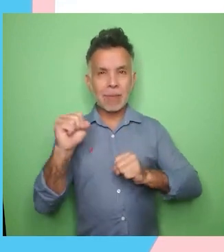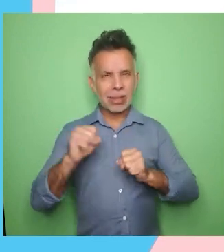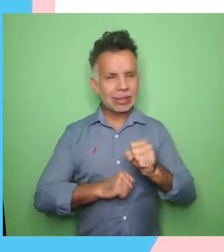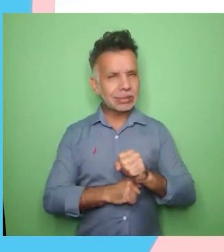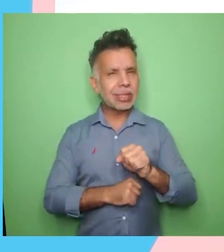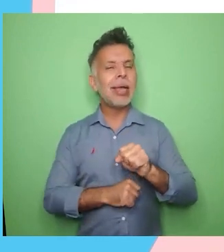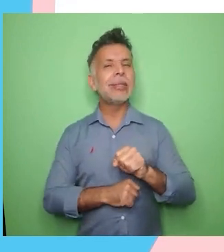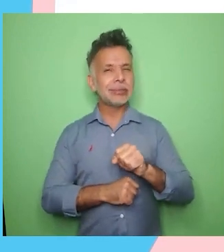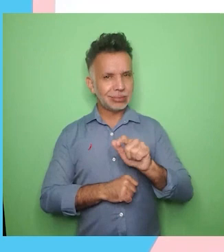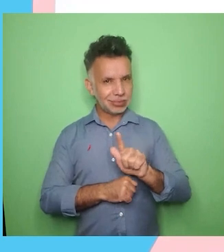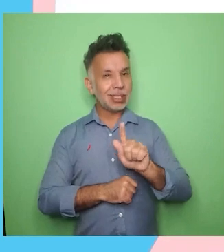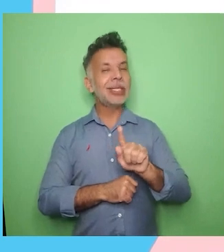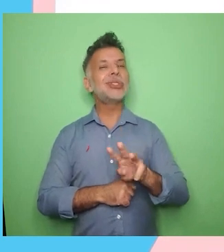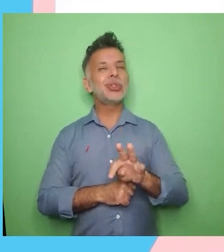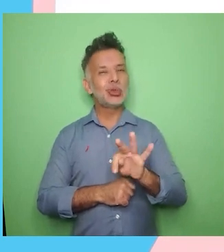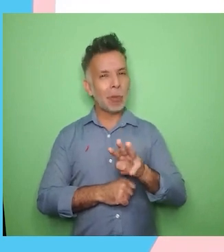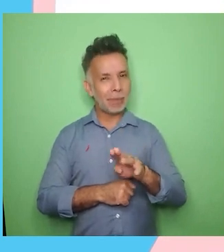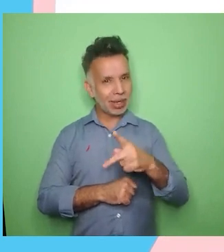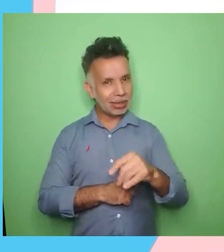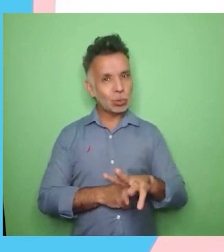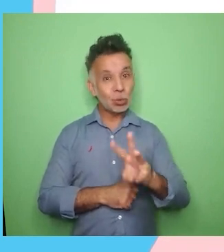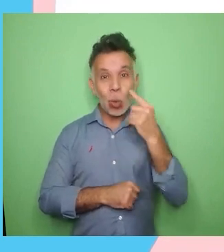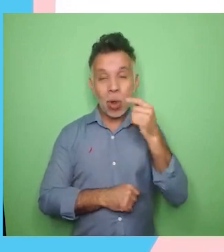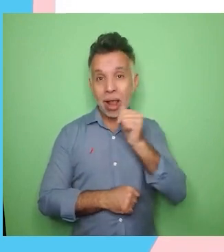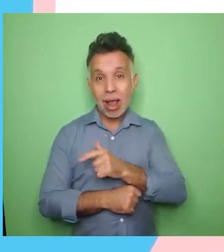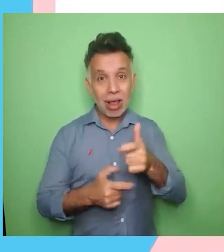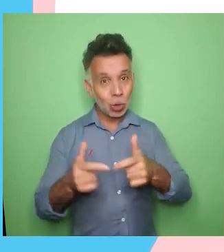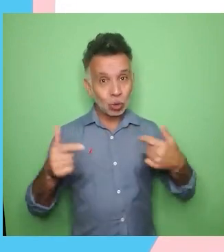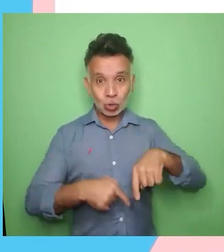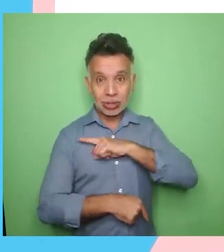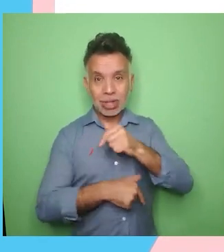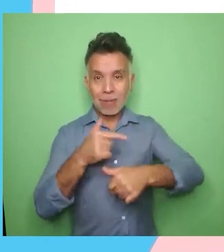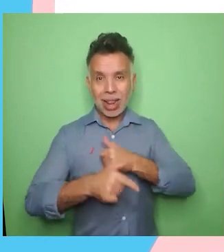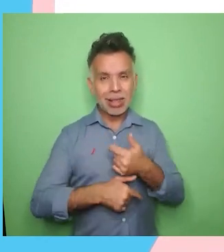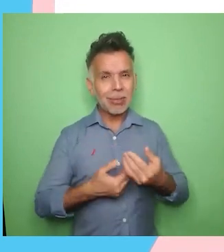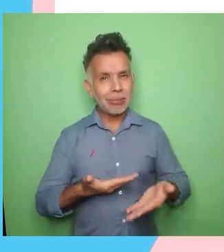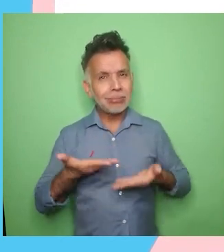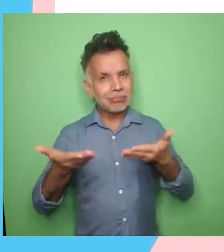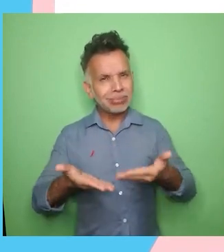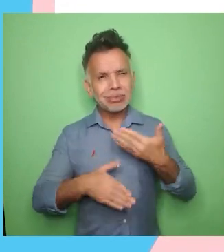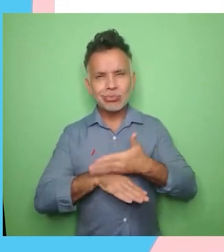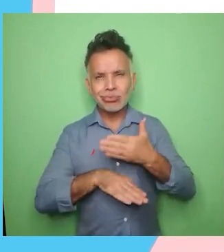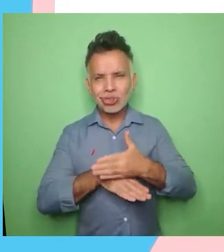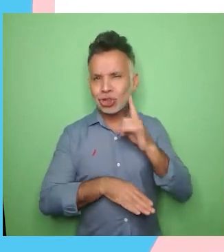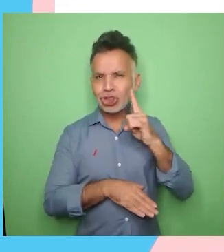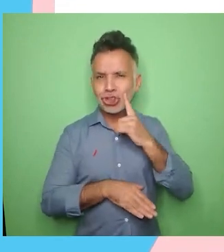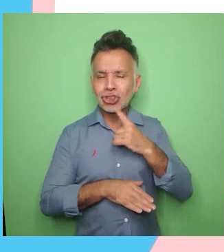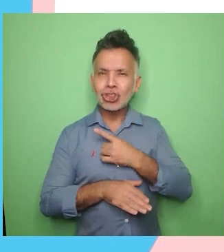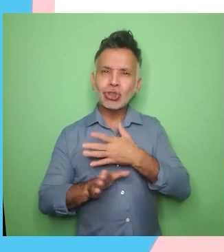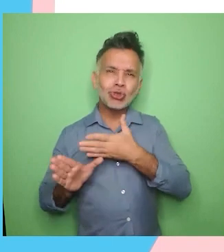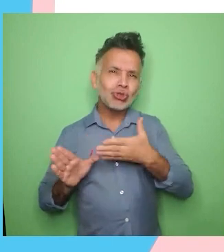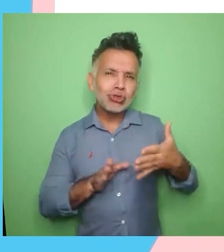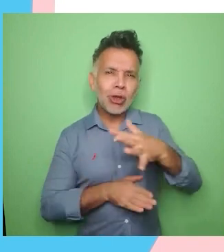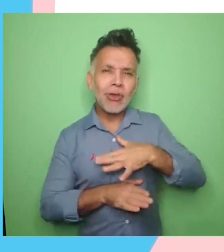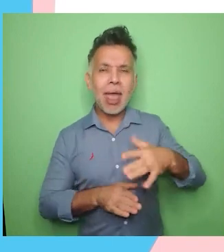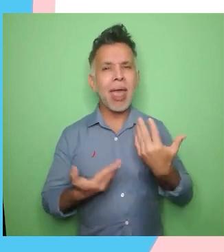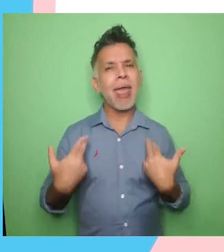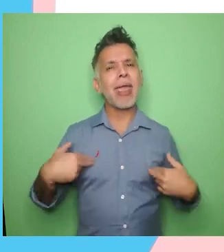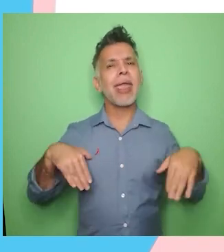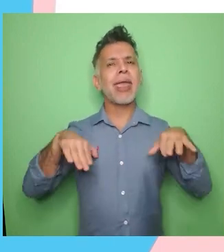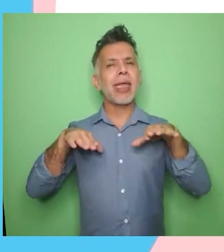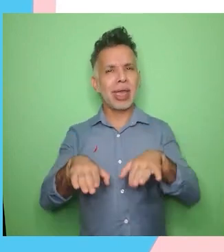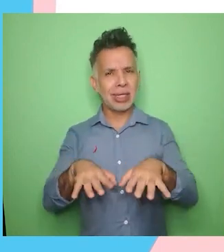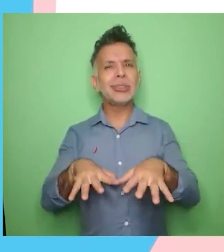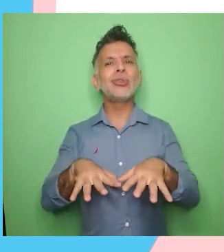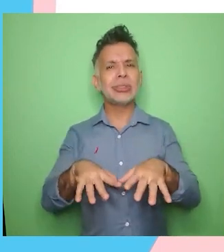proporcionar diariamente um ambiente diverso e inclusivo, onde as necessidades individuais são atendidas. Isso